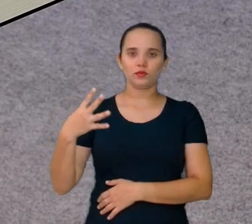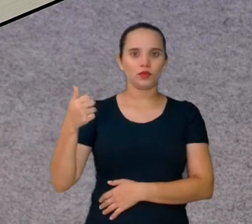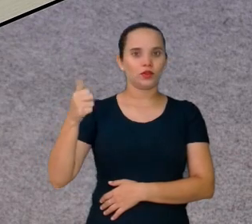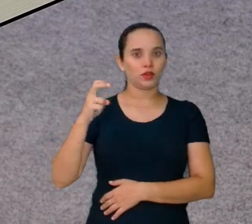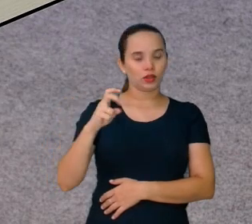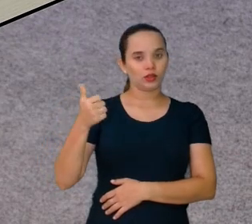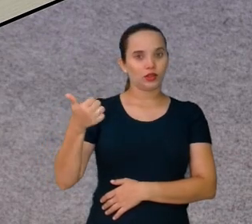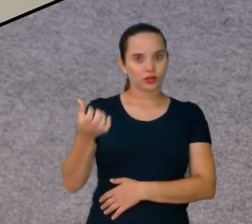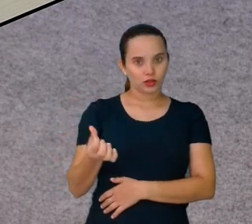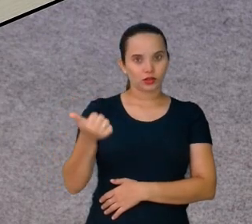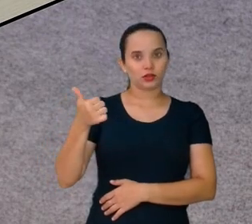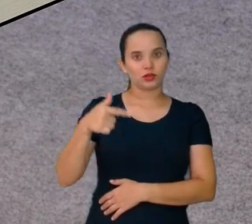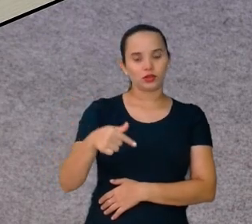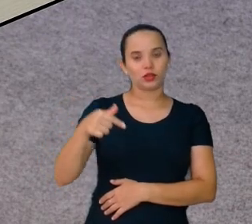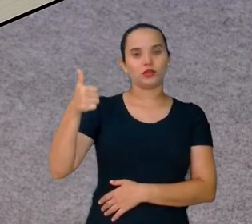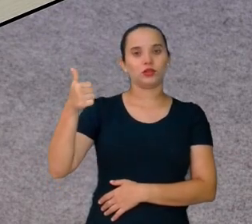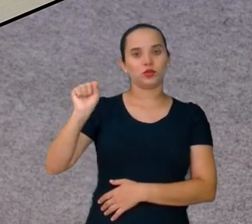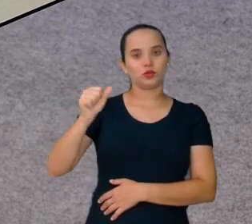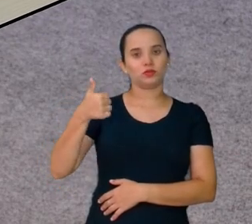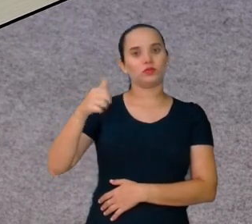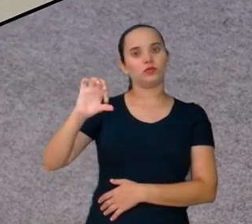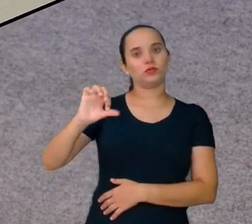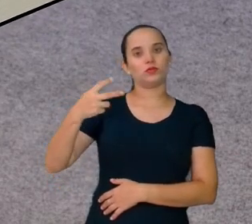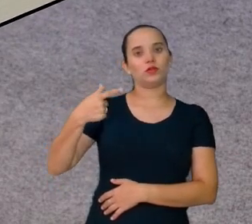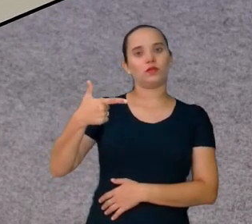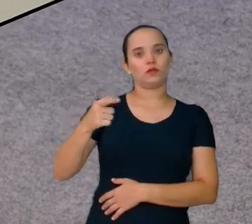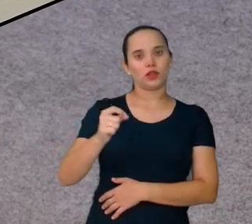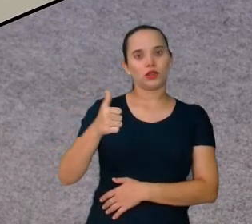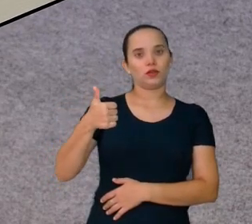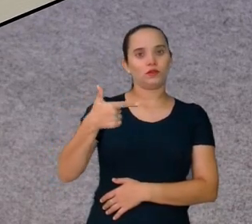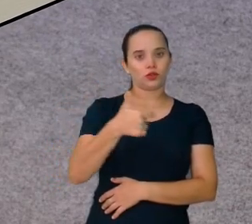16, 17, 18, 19, 20, 21. 1,